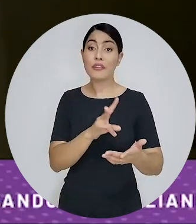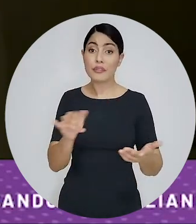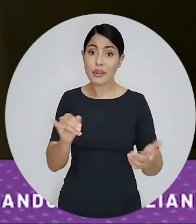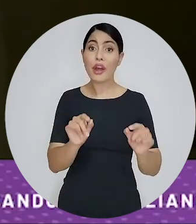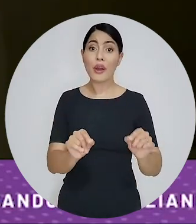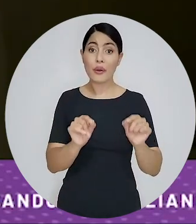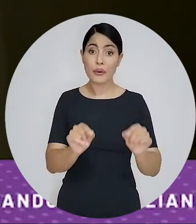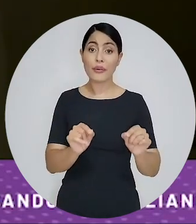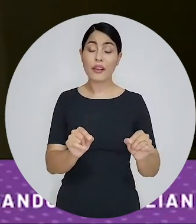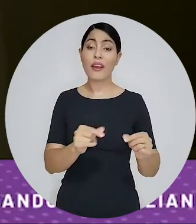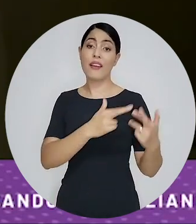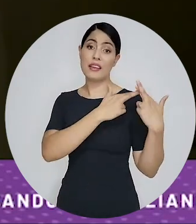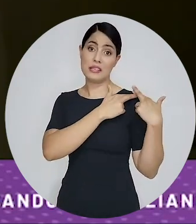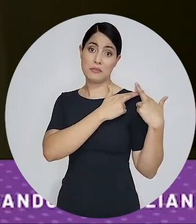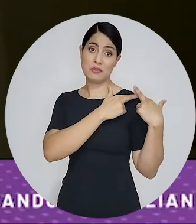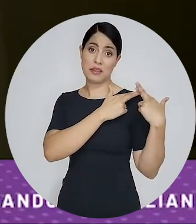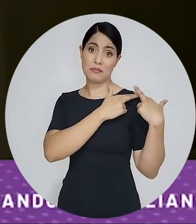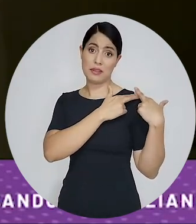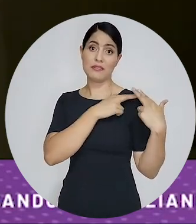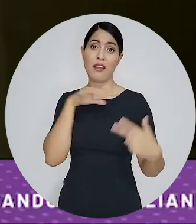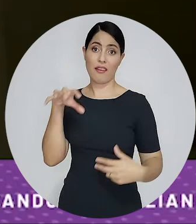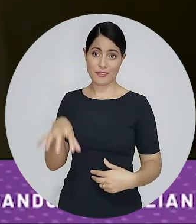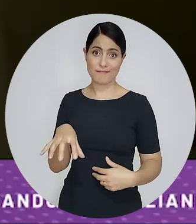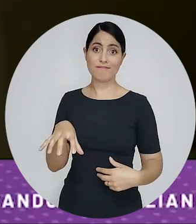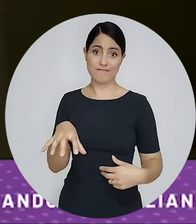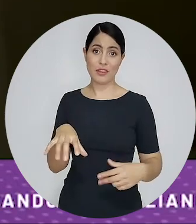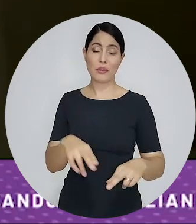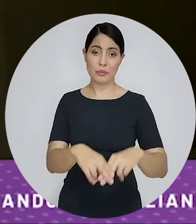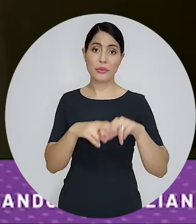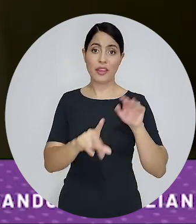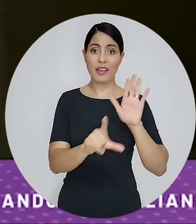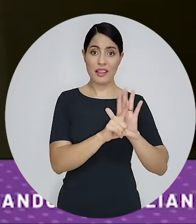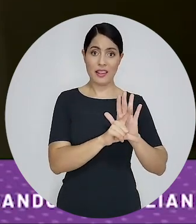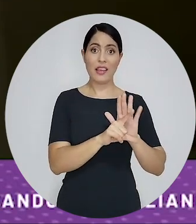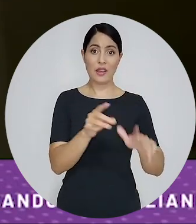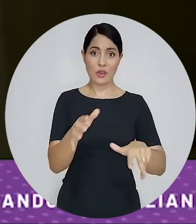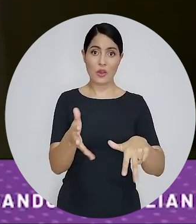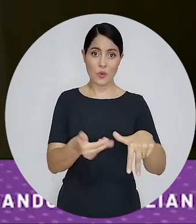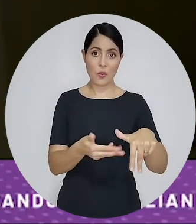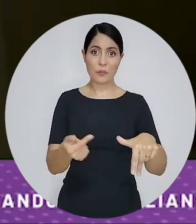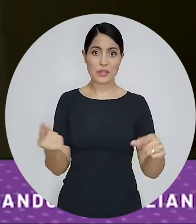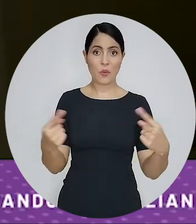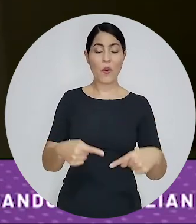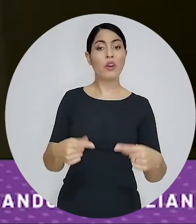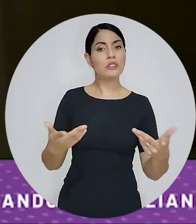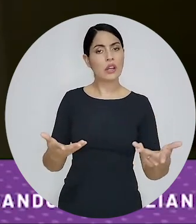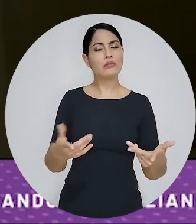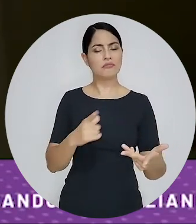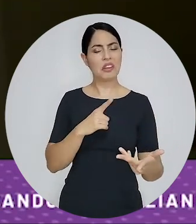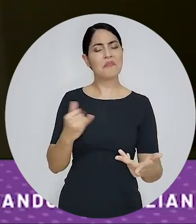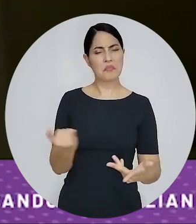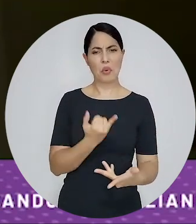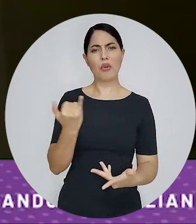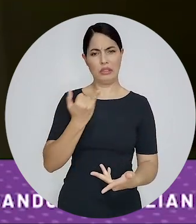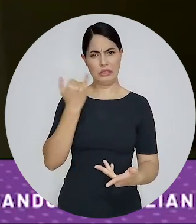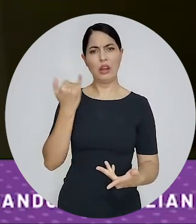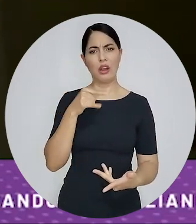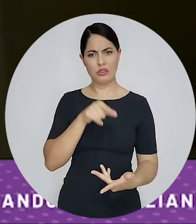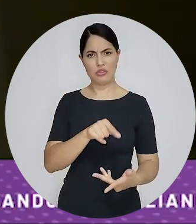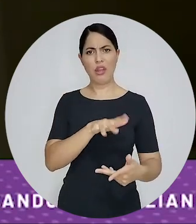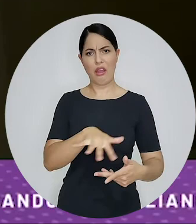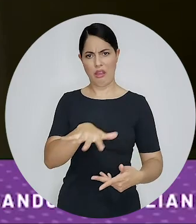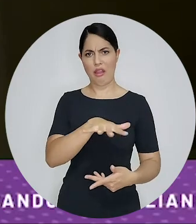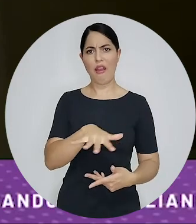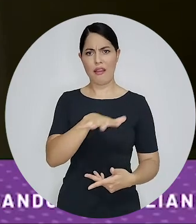configurar a minha responsabilidade com base na linha de corrupção então isso foi uma inovação muito importante no combate à